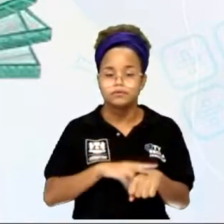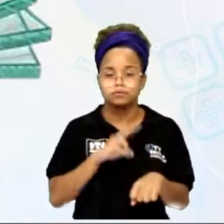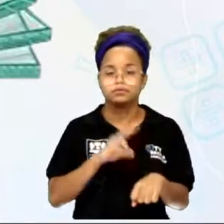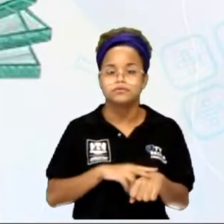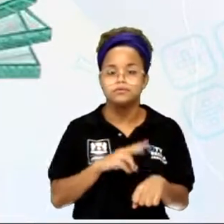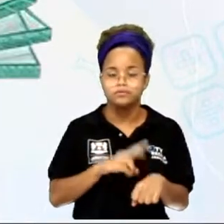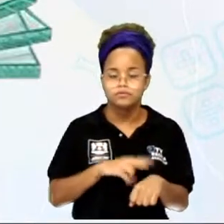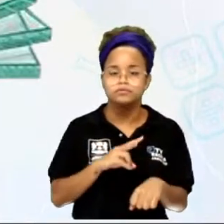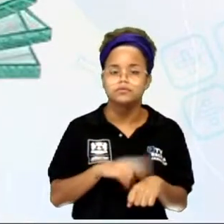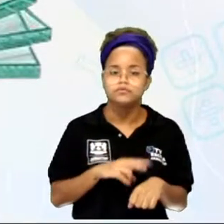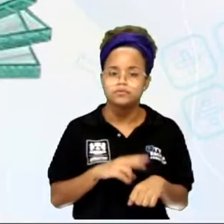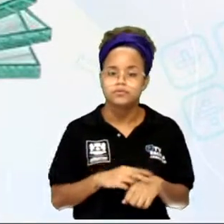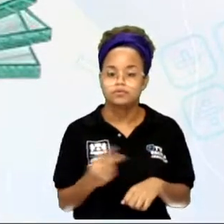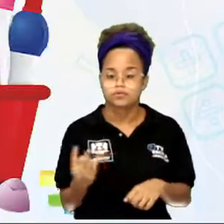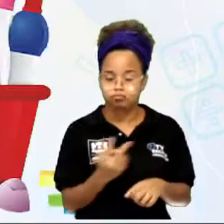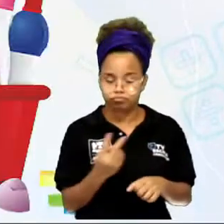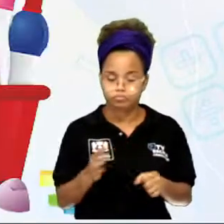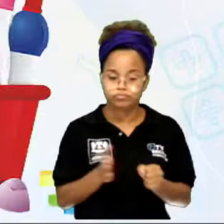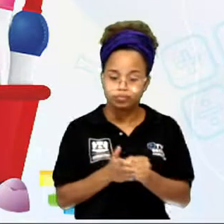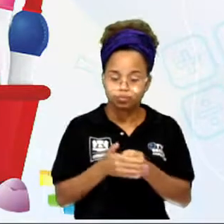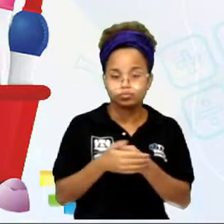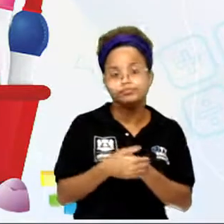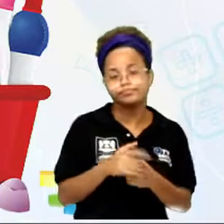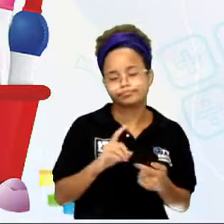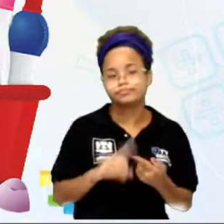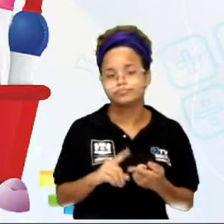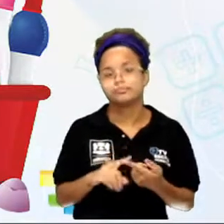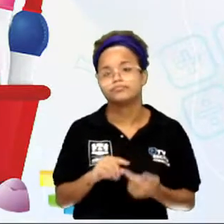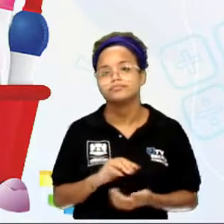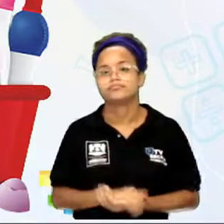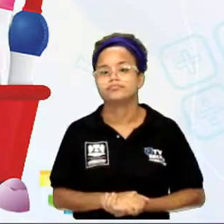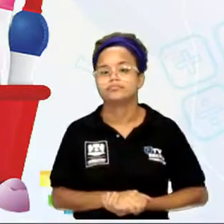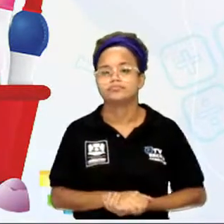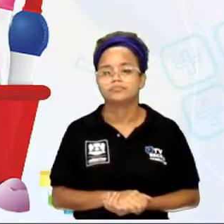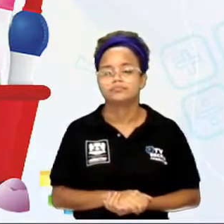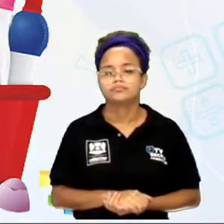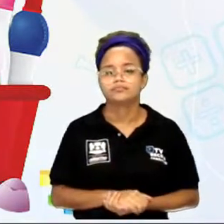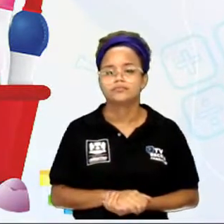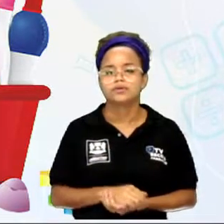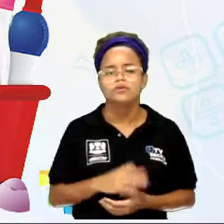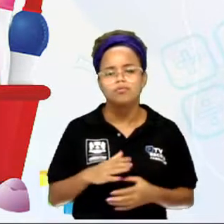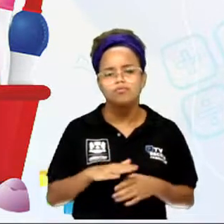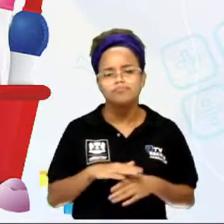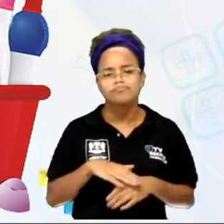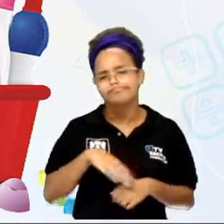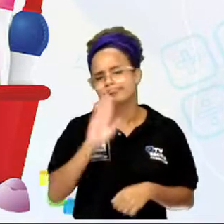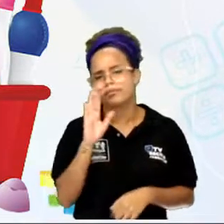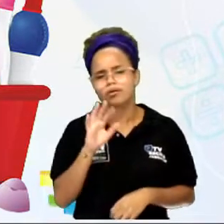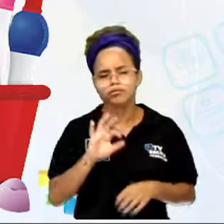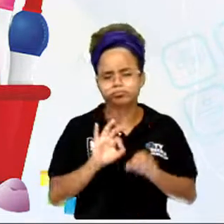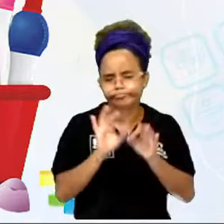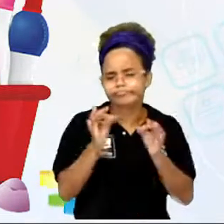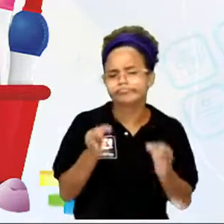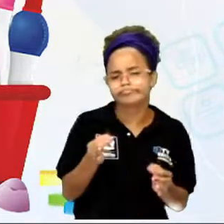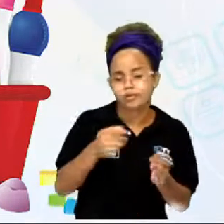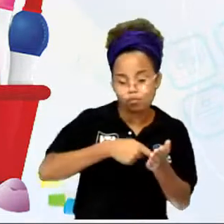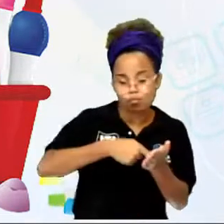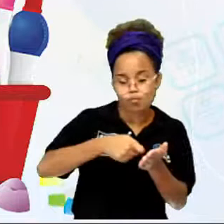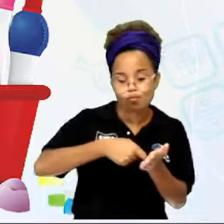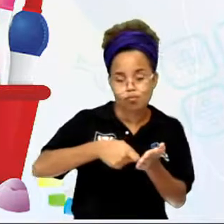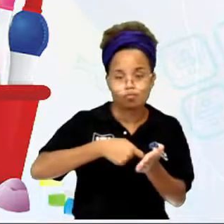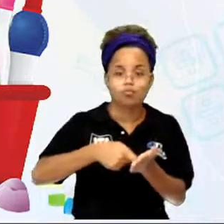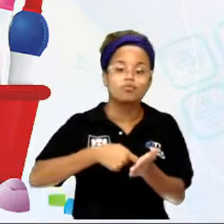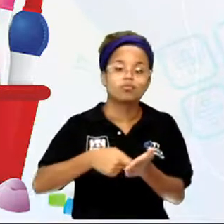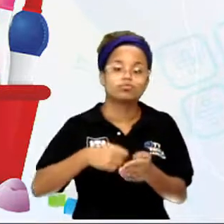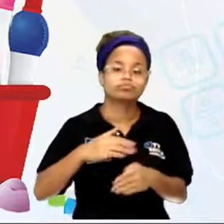ótimos isolantes elétricos. E também, claro, que são os mais comuns, que a gente percebe logo, a borracha, todos